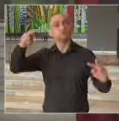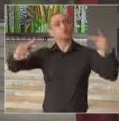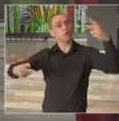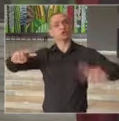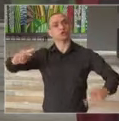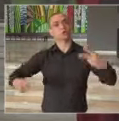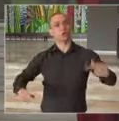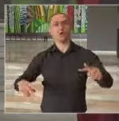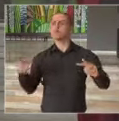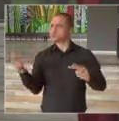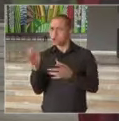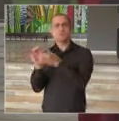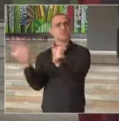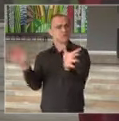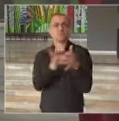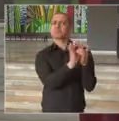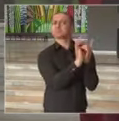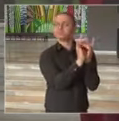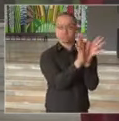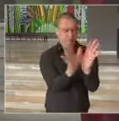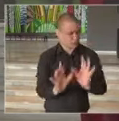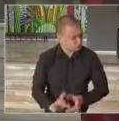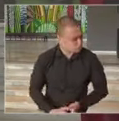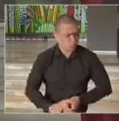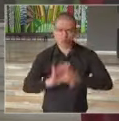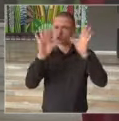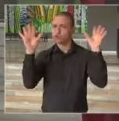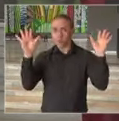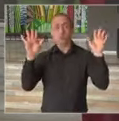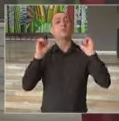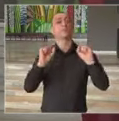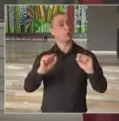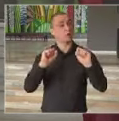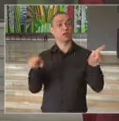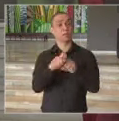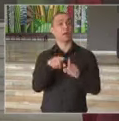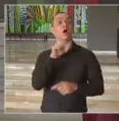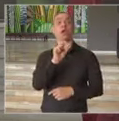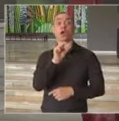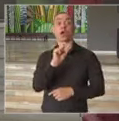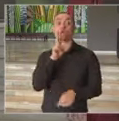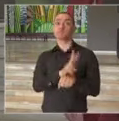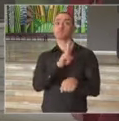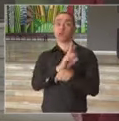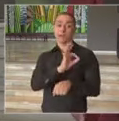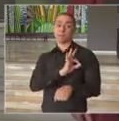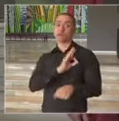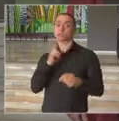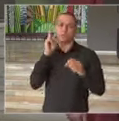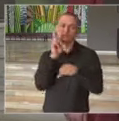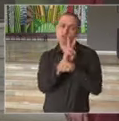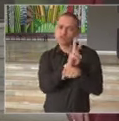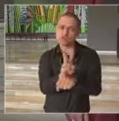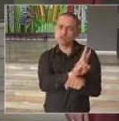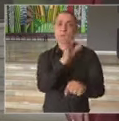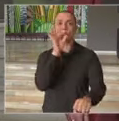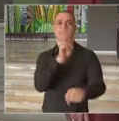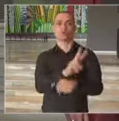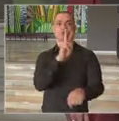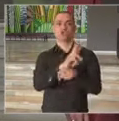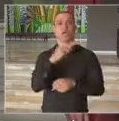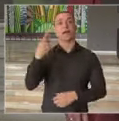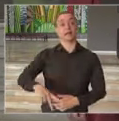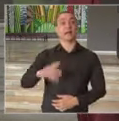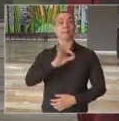com liberdade plena e, obviamente, com o acompanhamento e a proteção da Polícia Militar do Estado